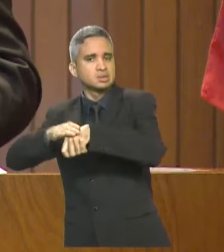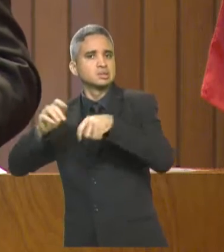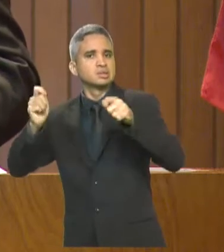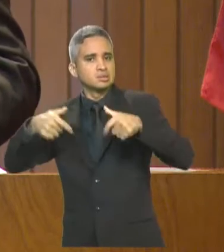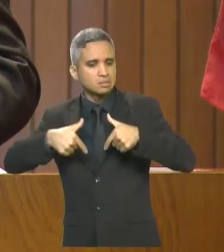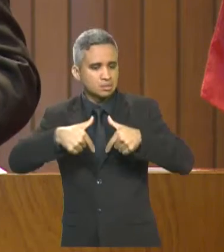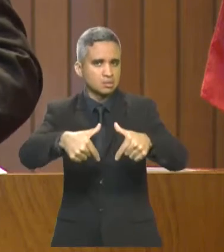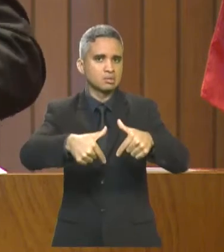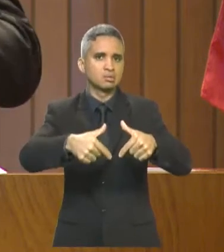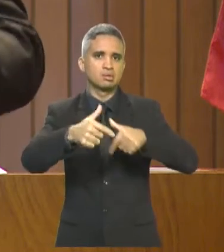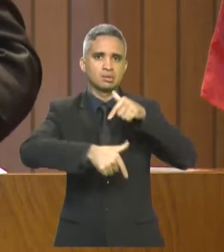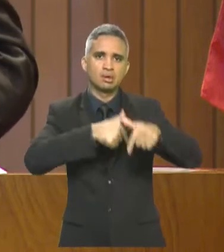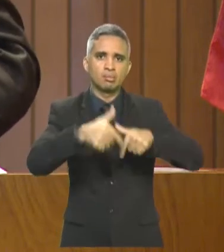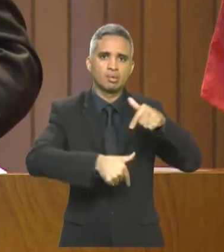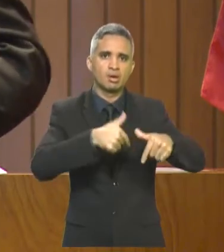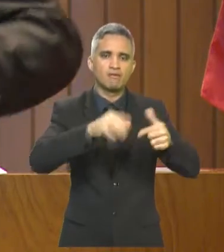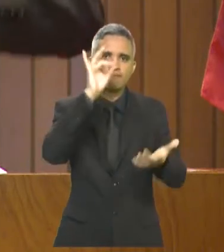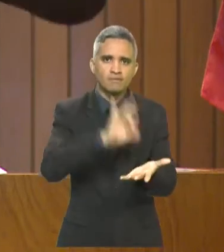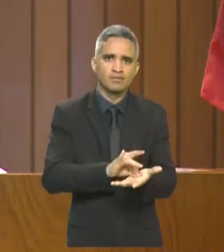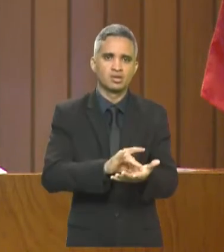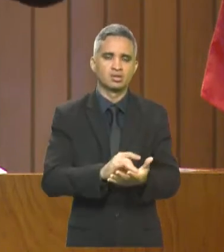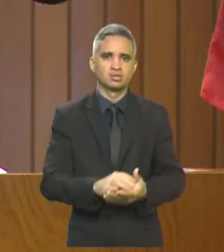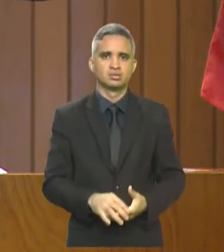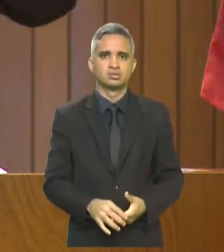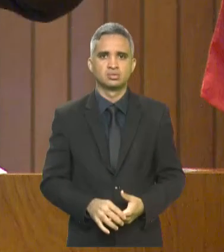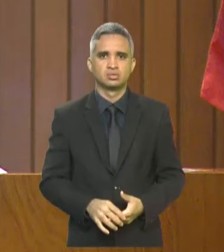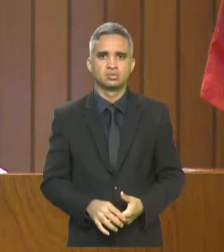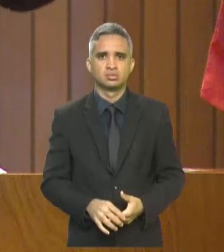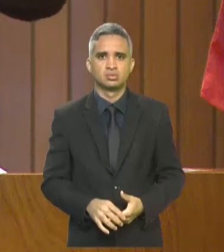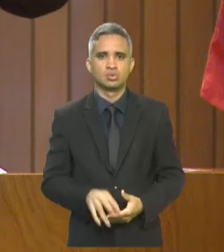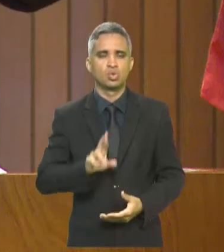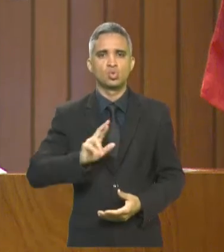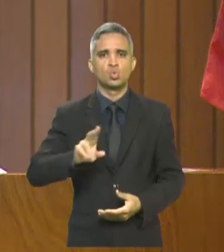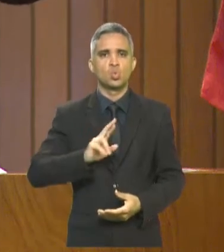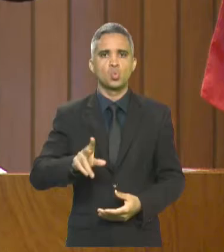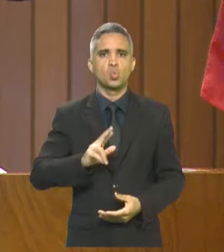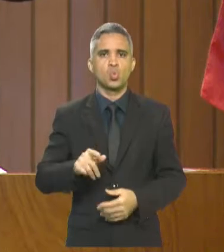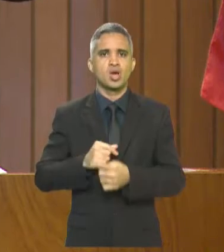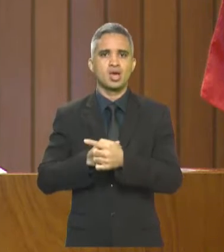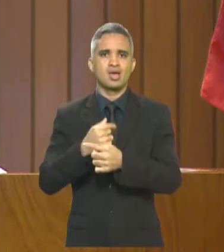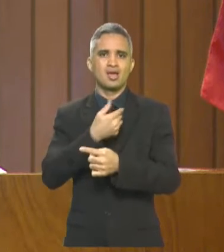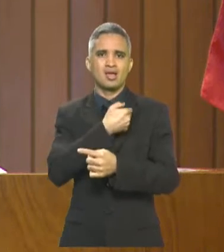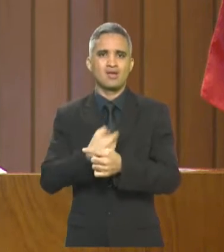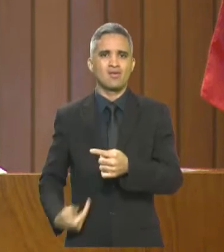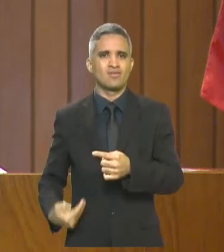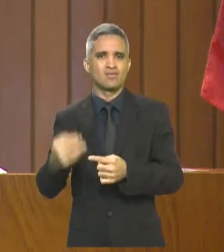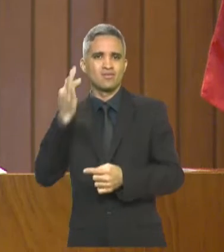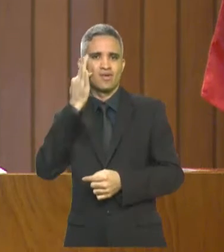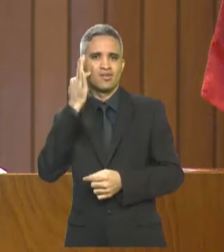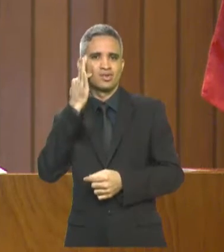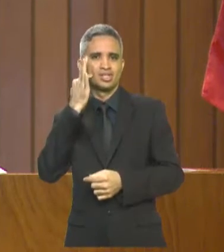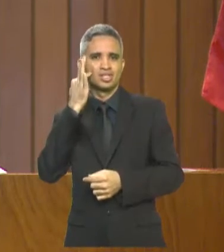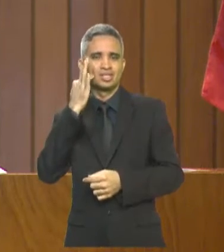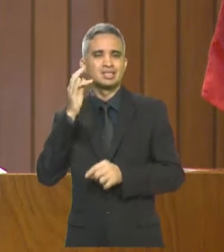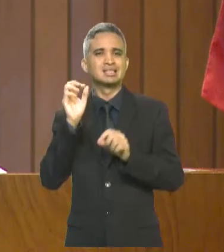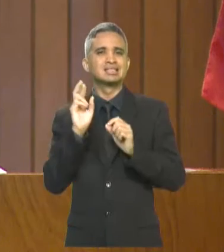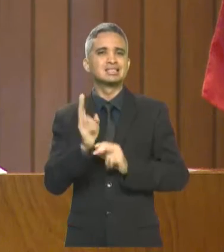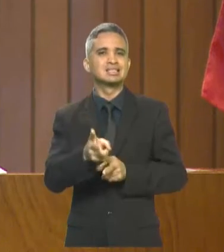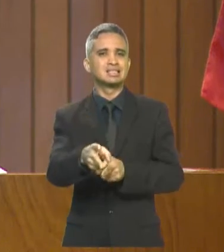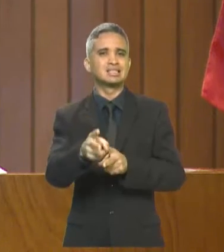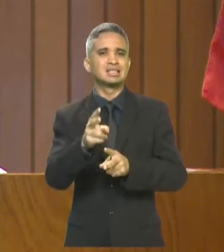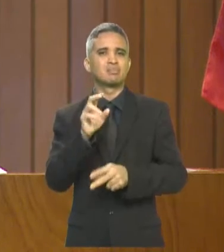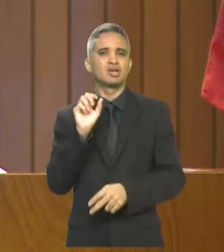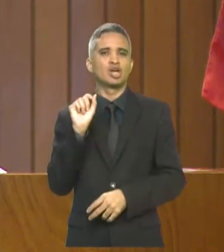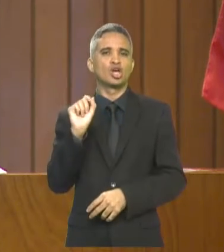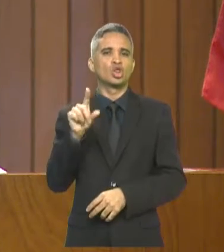concretas, ações reais, não como o governador Flávio Dino fica o tempo todo no Twitter, o tempo